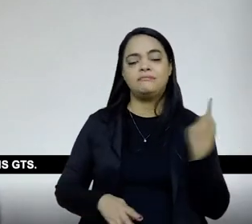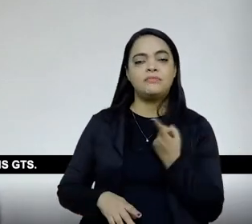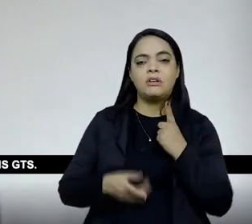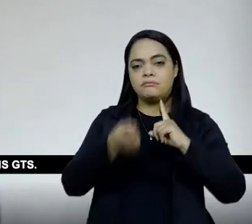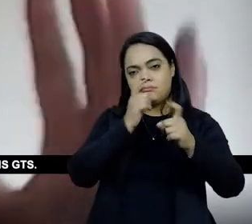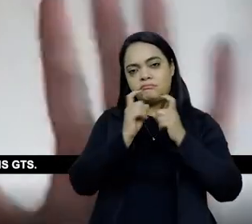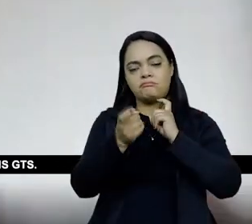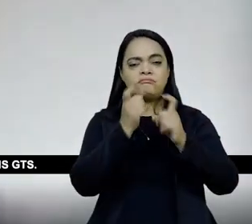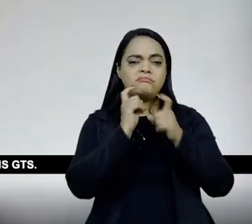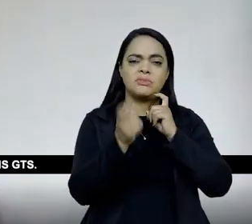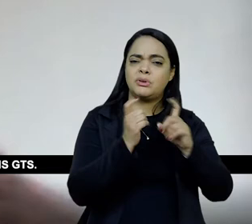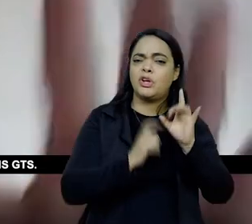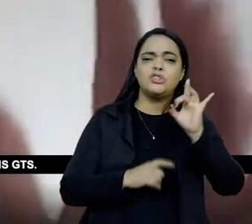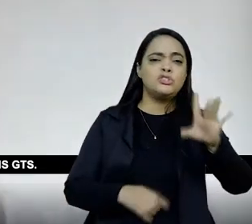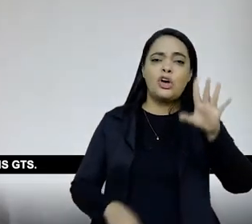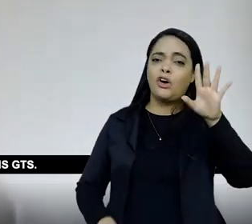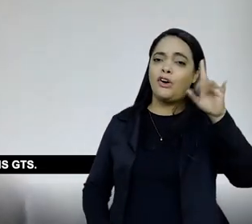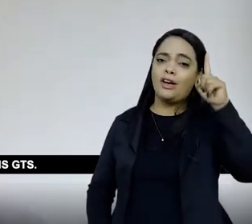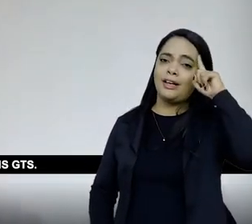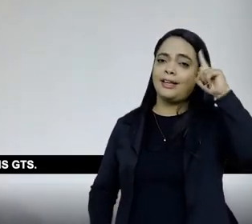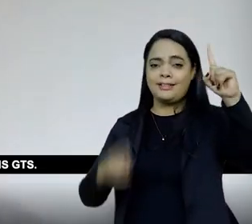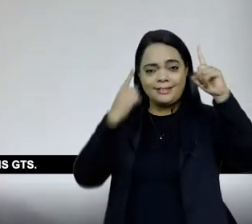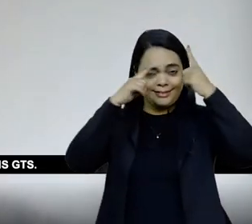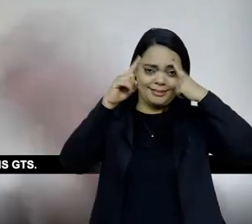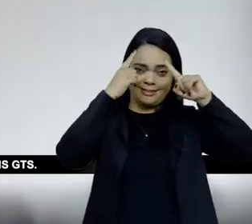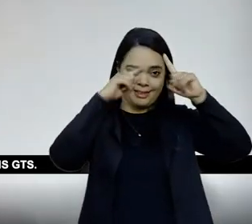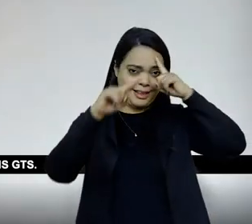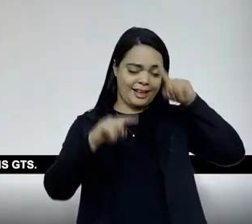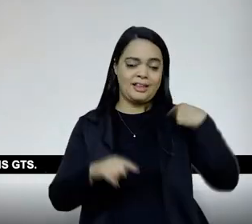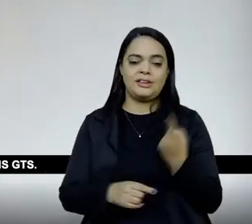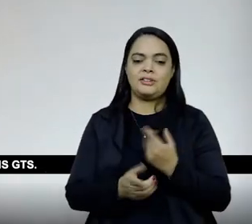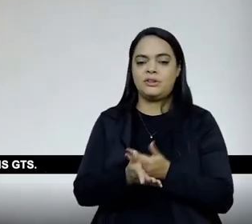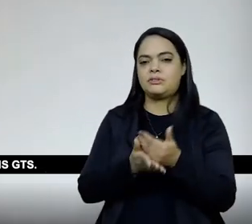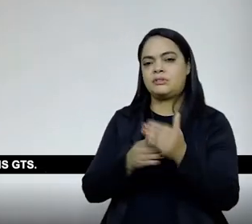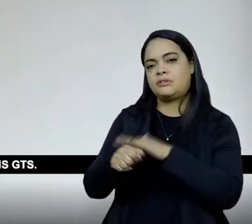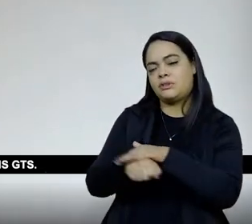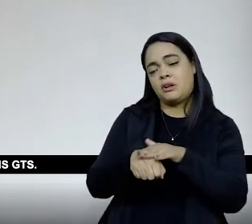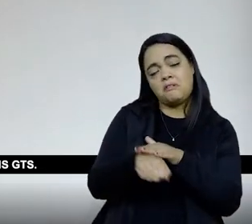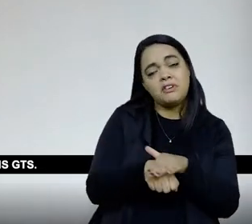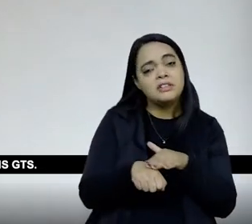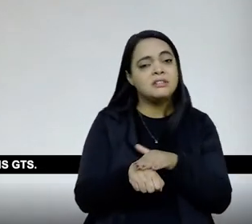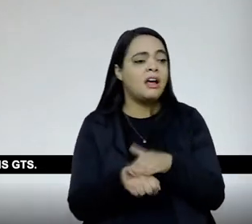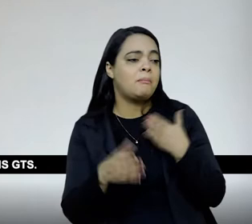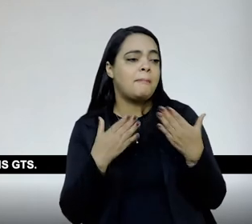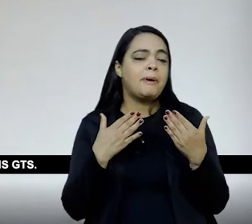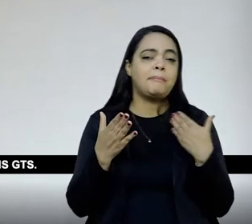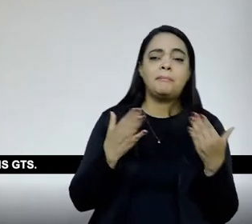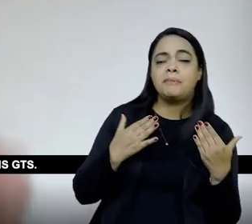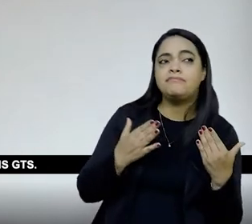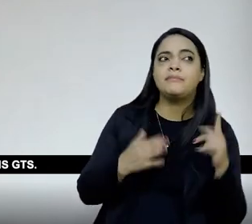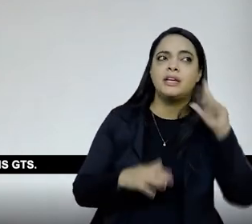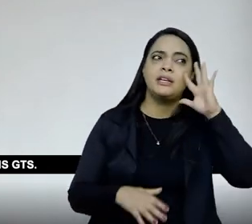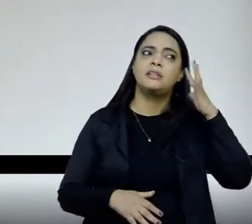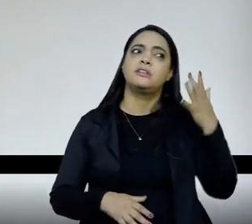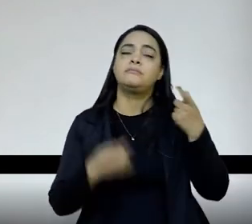a não ser a ideia, e começamos a conversar sobre aquilo que poderia ser, e achamos que era bom termos alguns